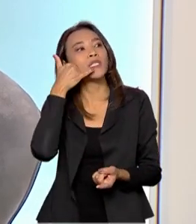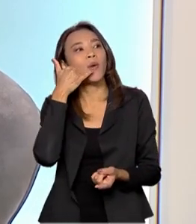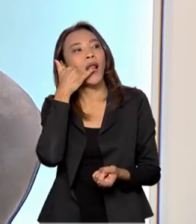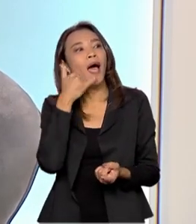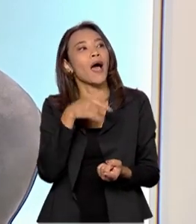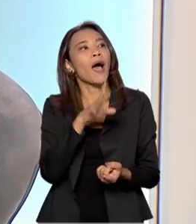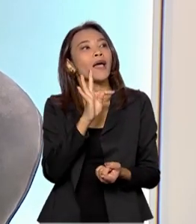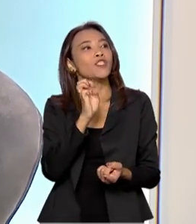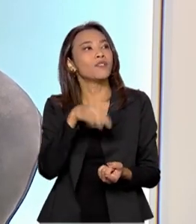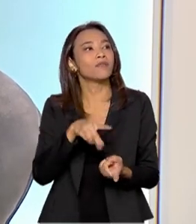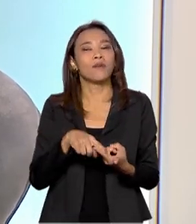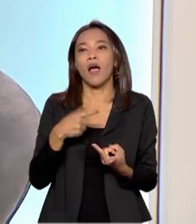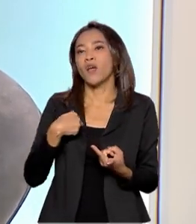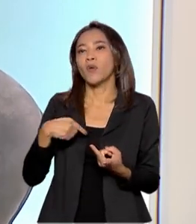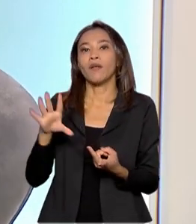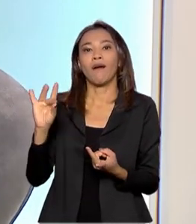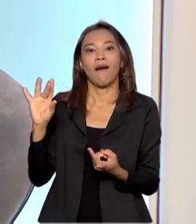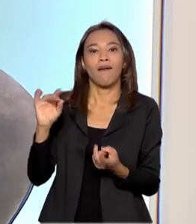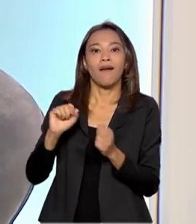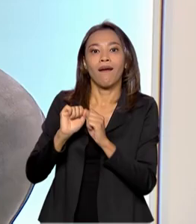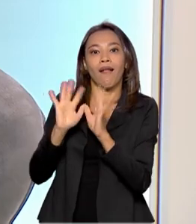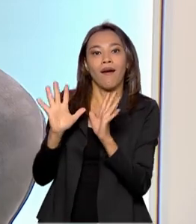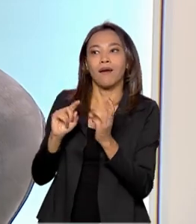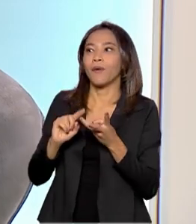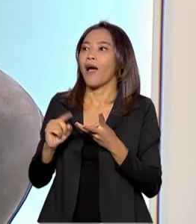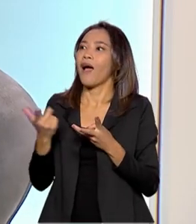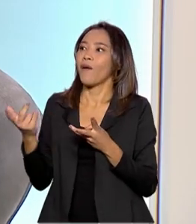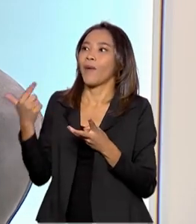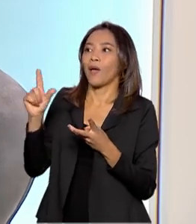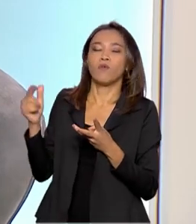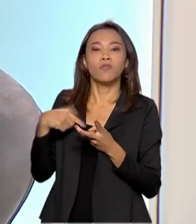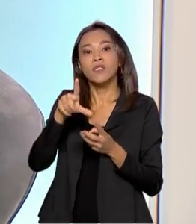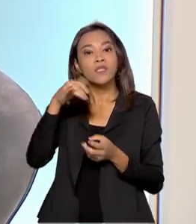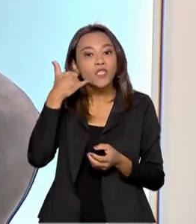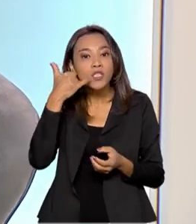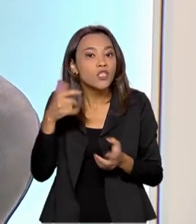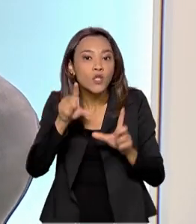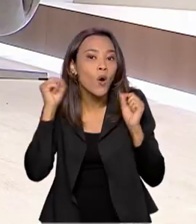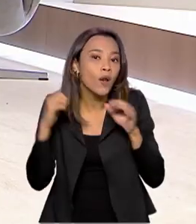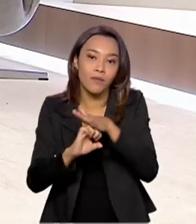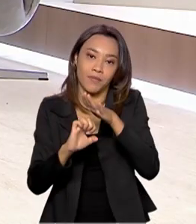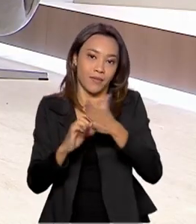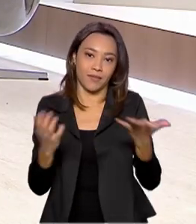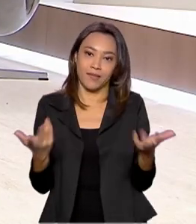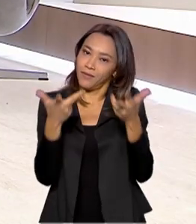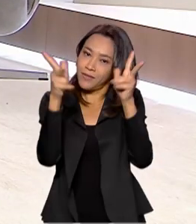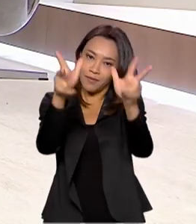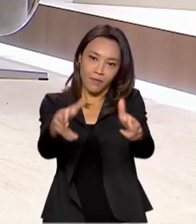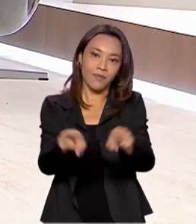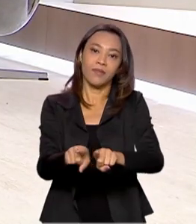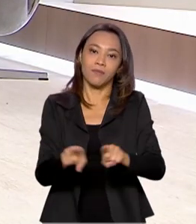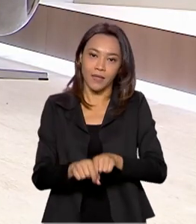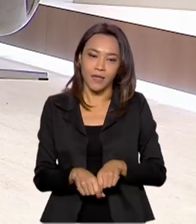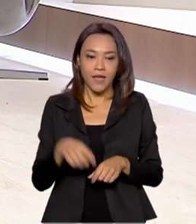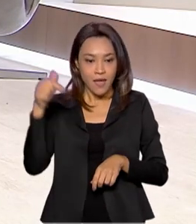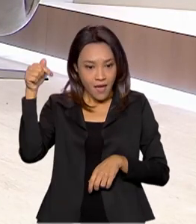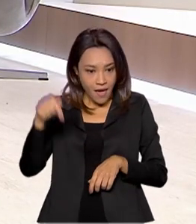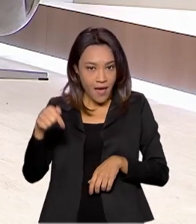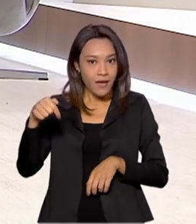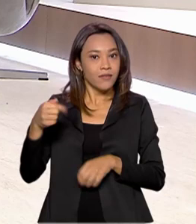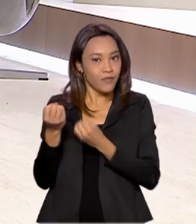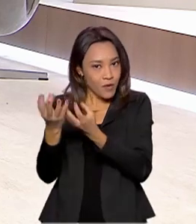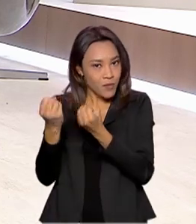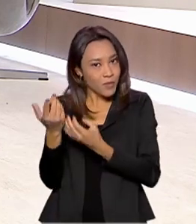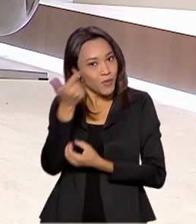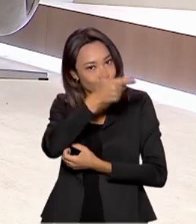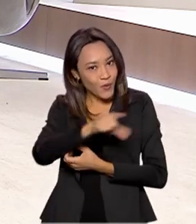escolho hoje determinada operadora, dessa forma, eu vou escolher também o meu supridor de gás natural. E mais informações sobre esse e outros assuntos que a